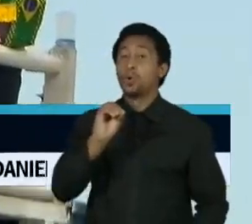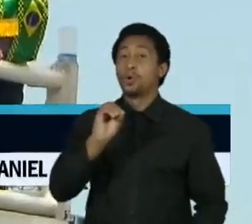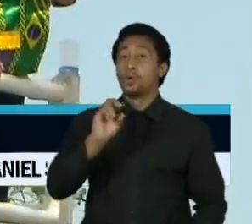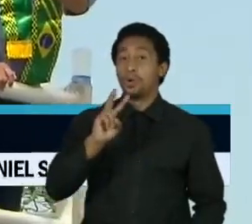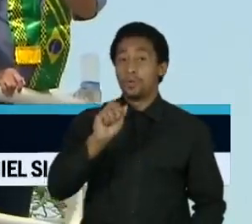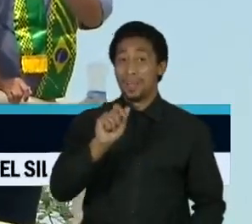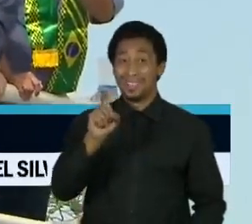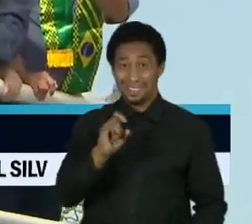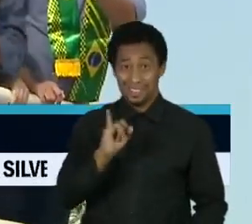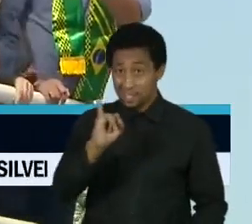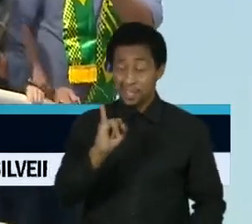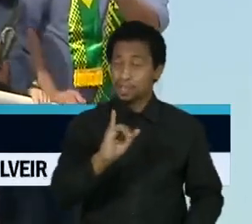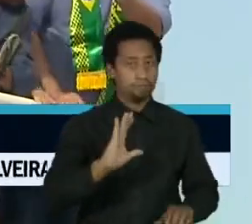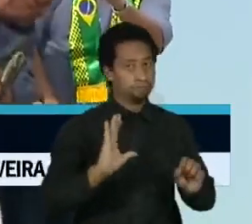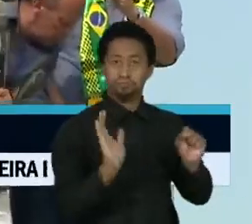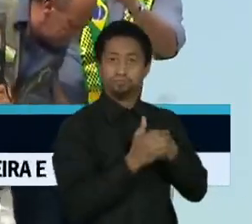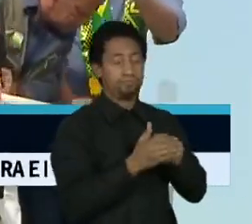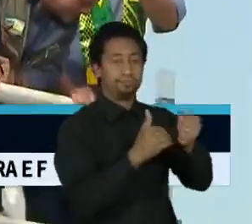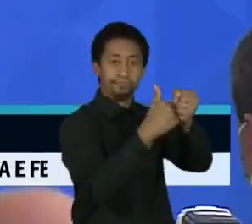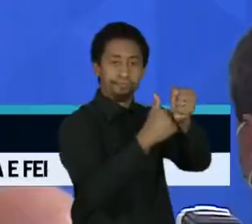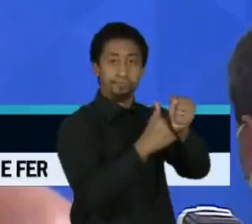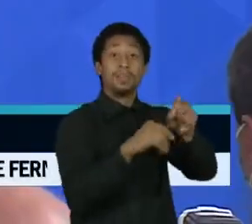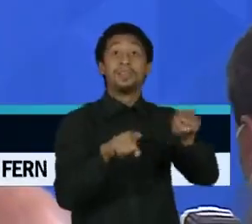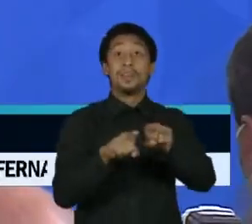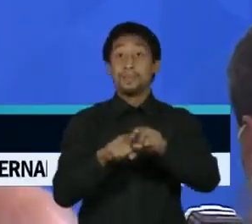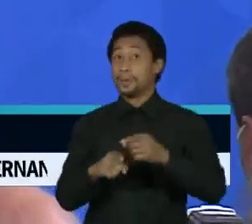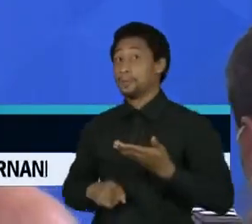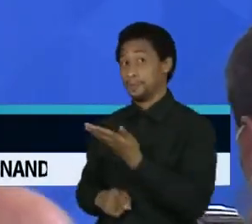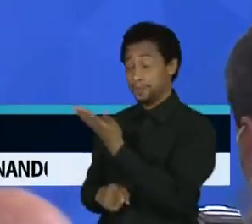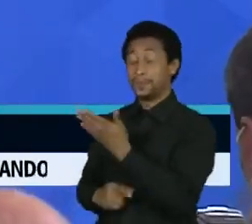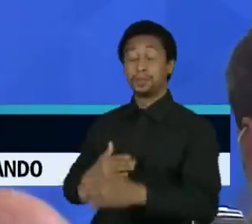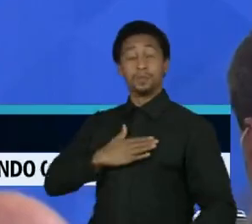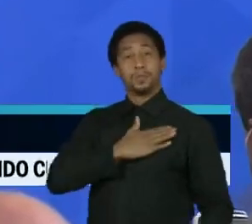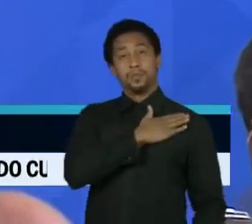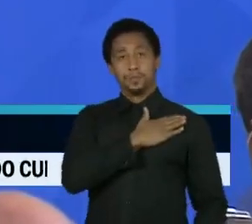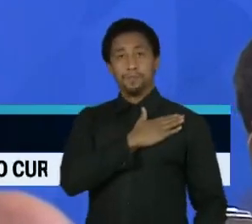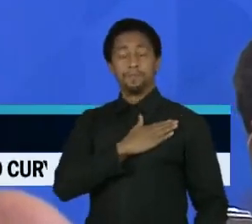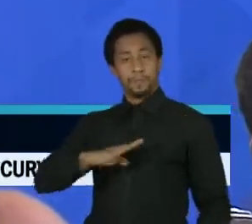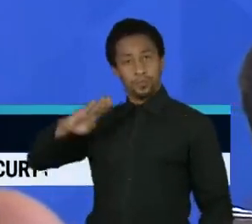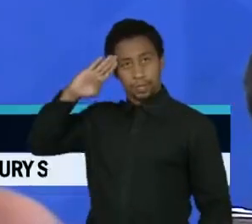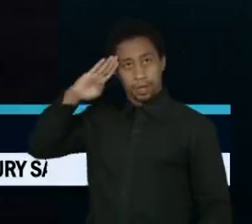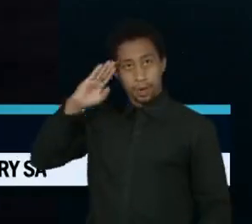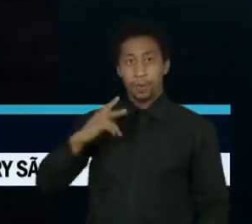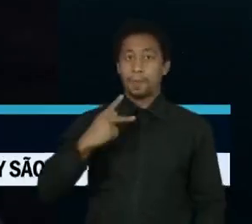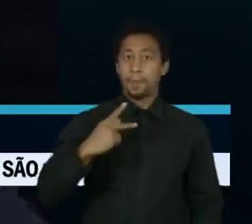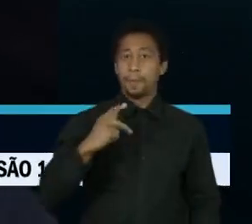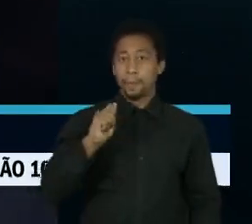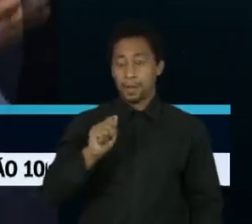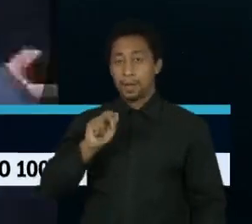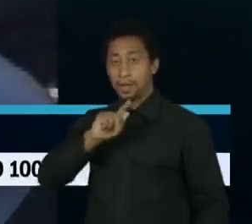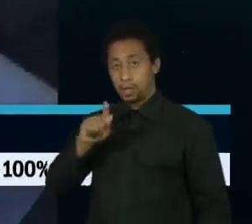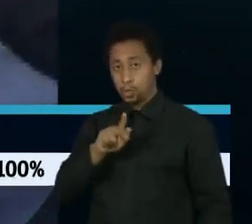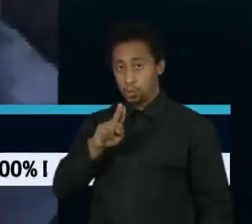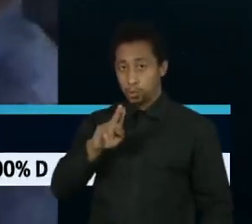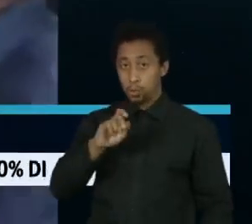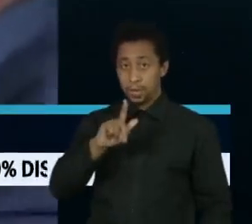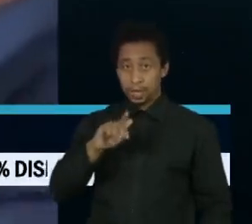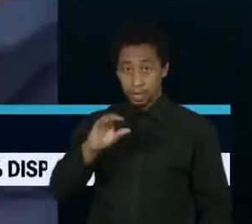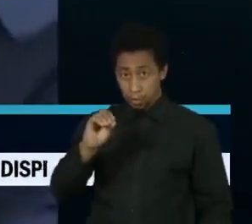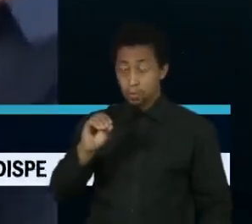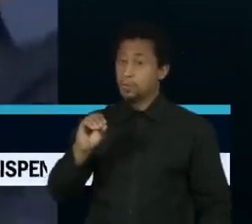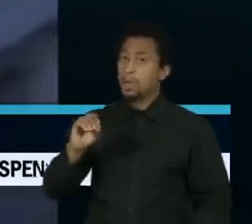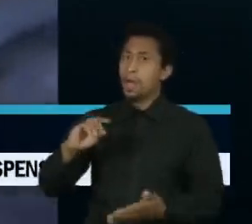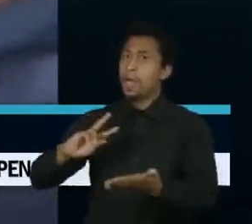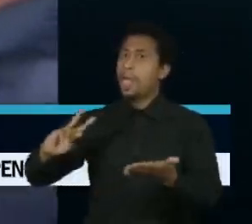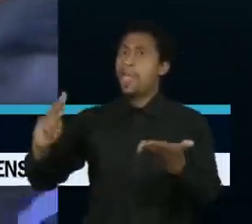quando o Exército decidiu não punir o general Eduardo Pazuello por participar de um ato antidemocrático ao lado do